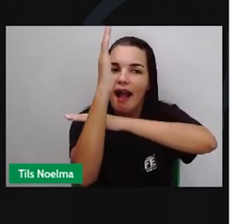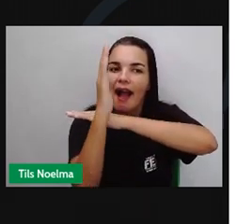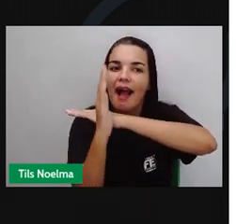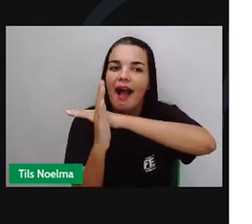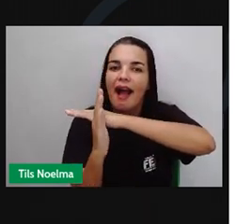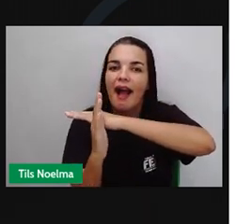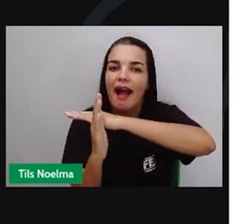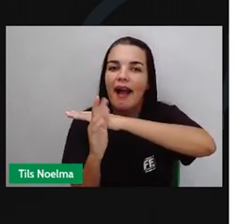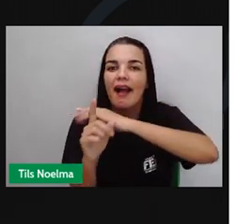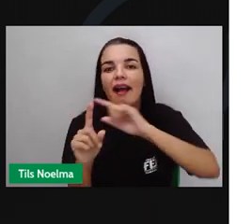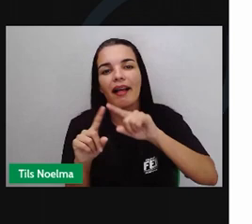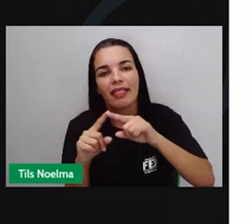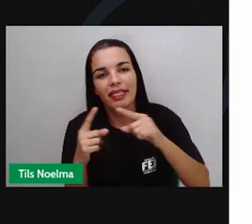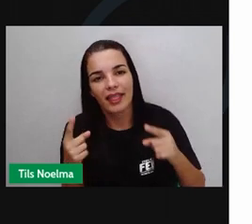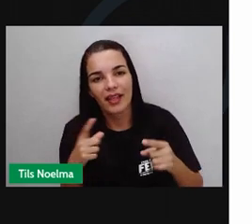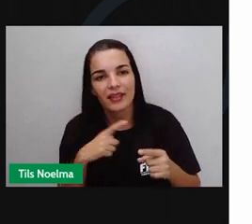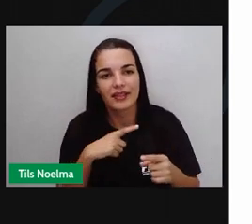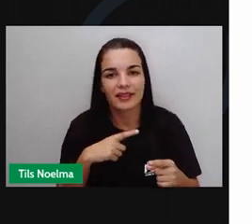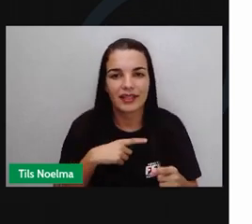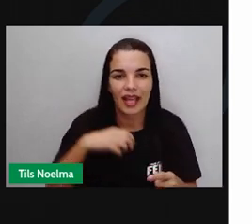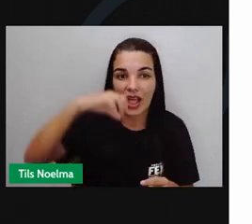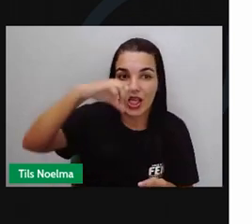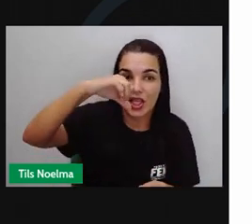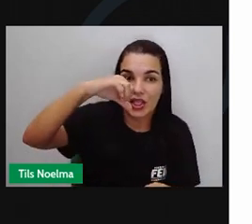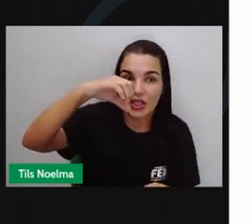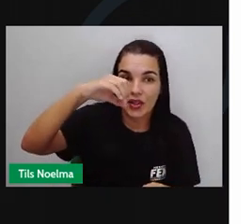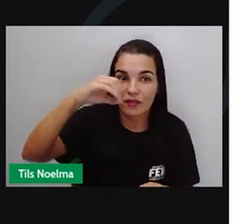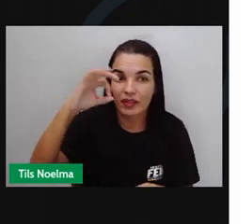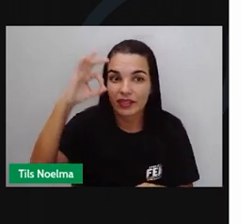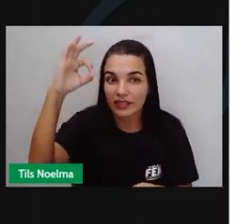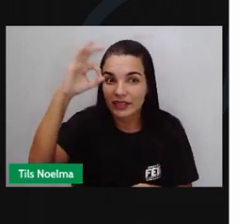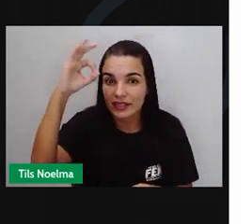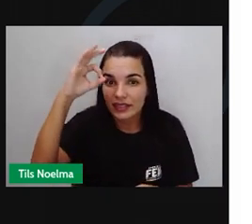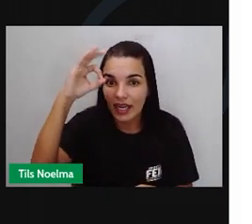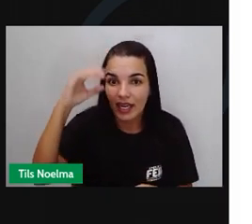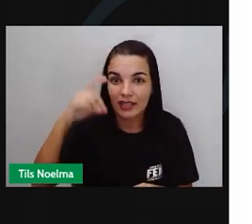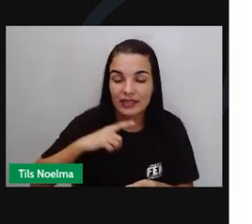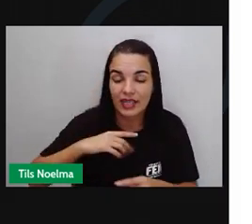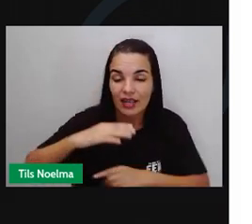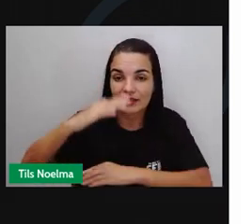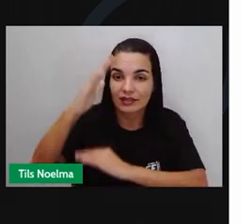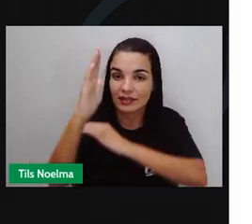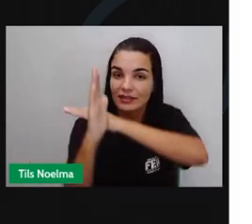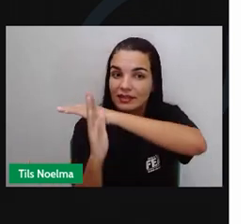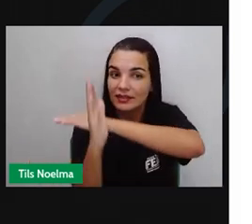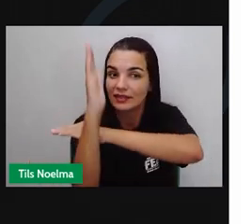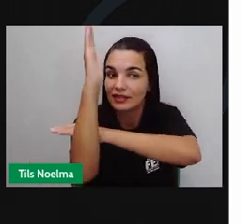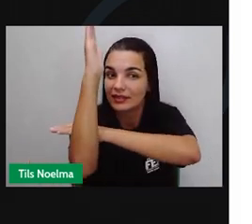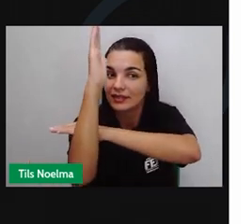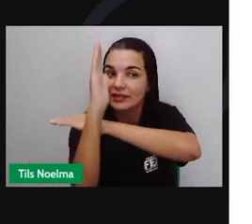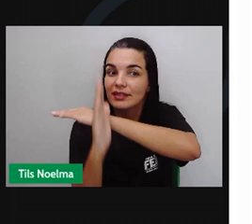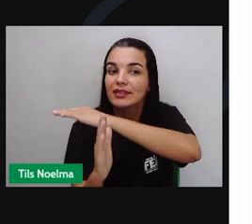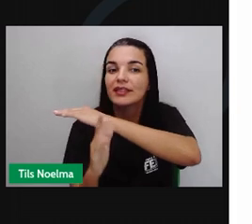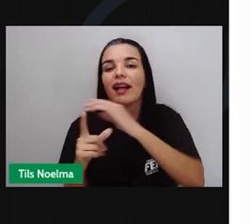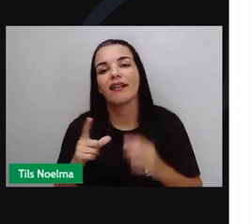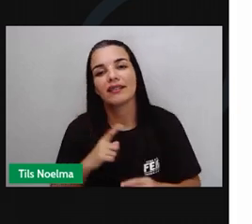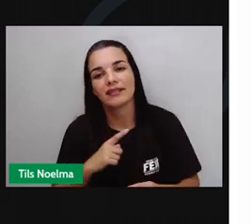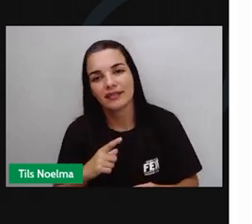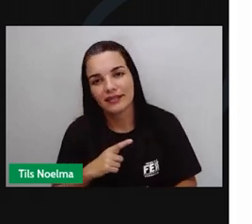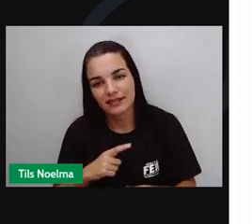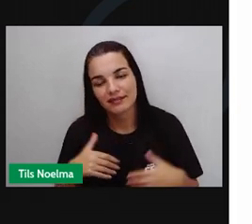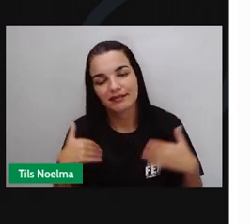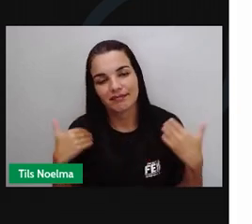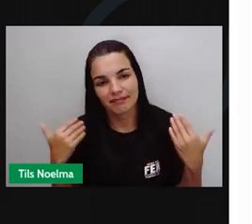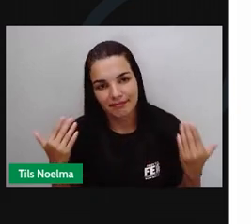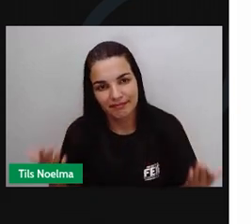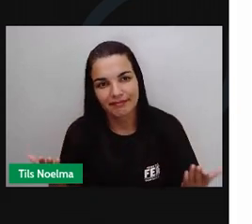ângulo reto, ou seja, um ângulo de 90 graus com a Rua Nascimento Silva e também forma